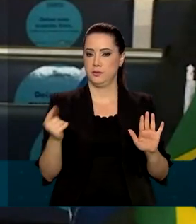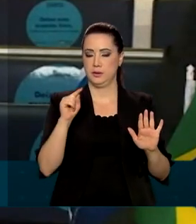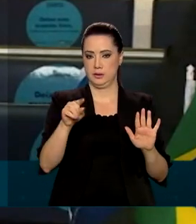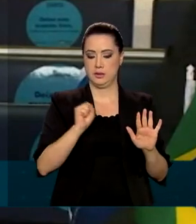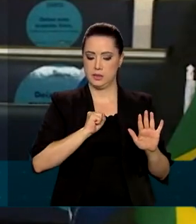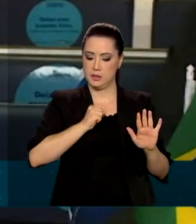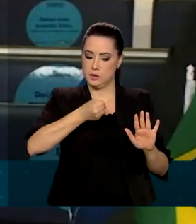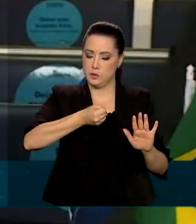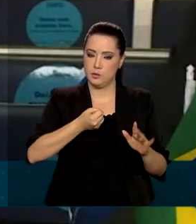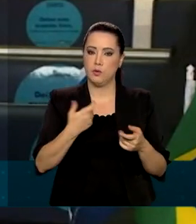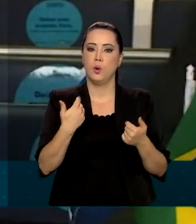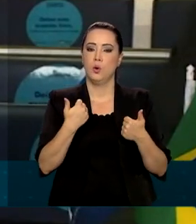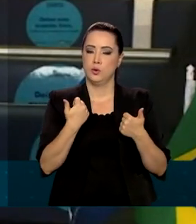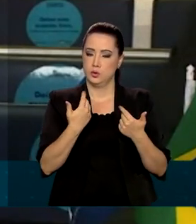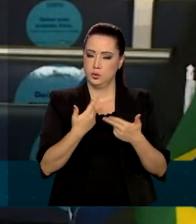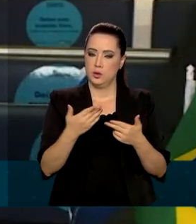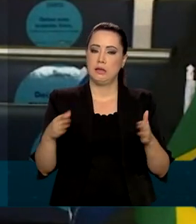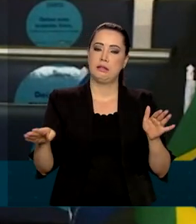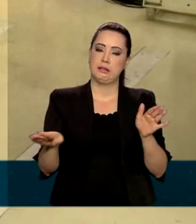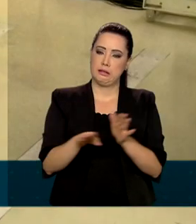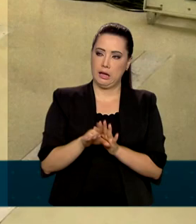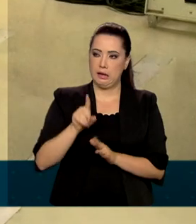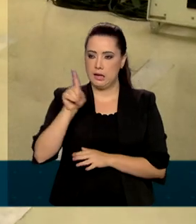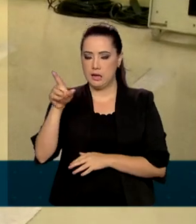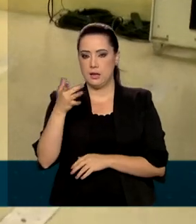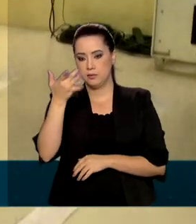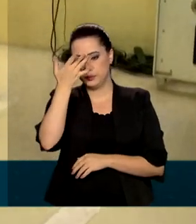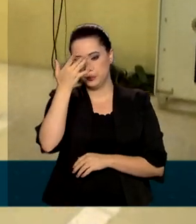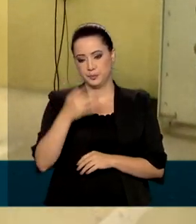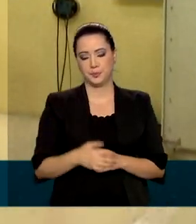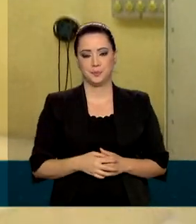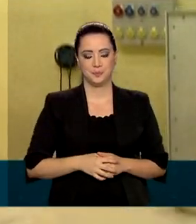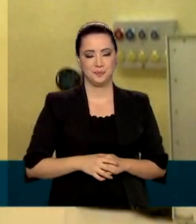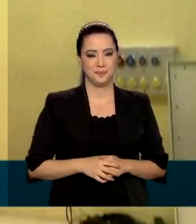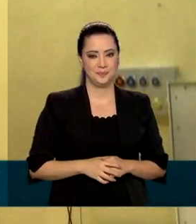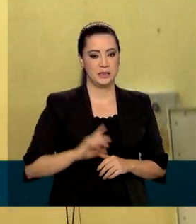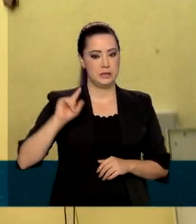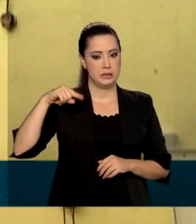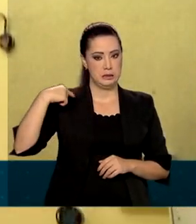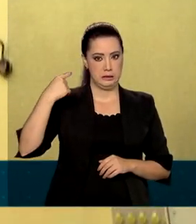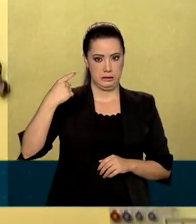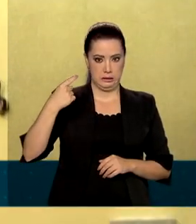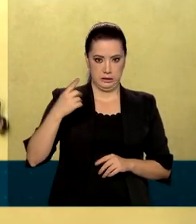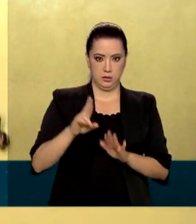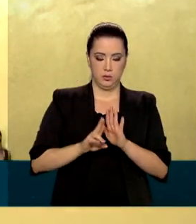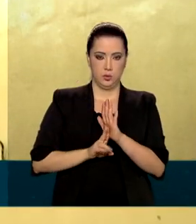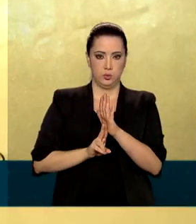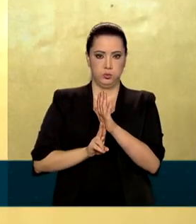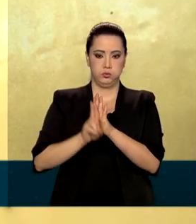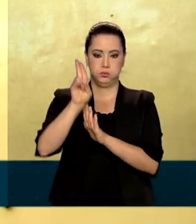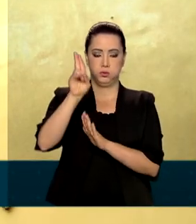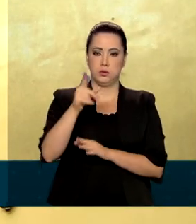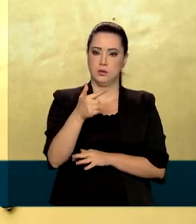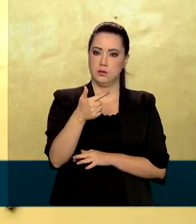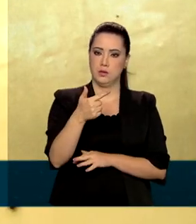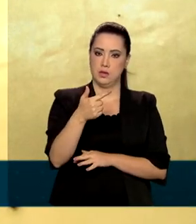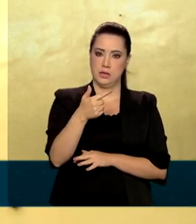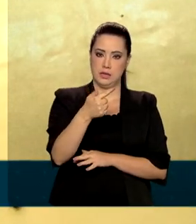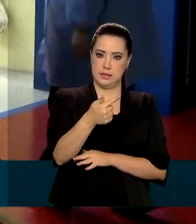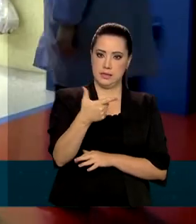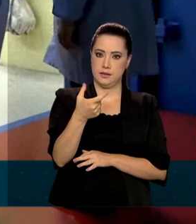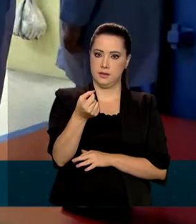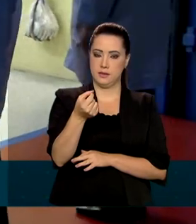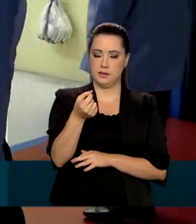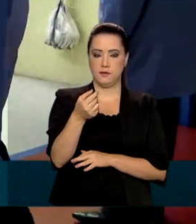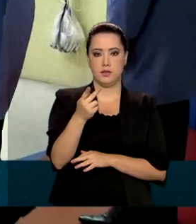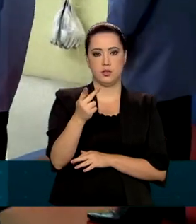esforço logístico prossegue até chegar na Índia. O satélite será lançado a mais de 720 quilômetros de altitude